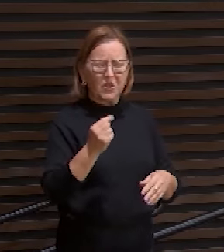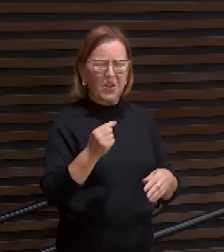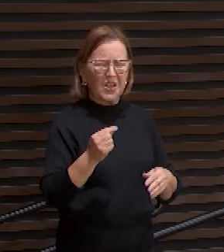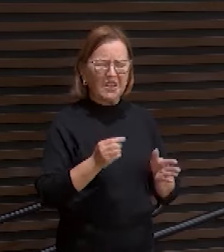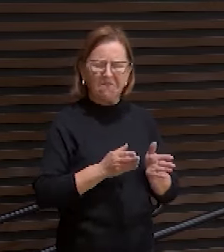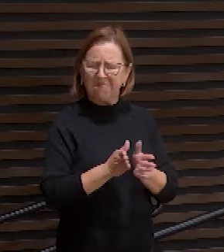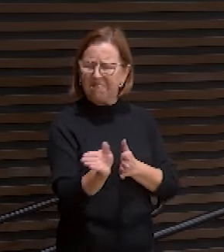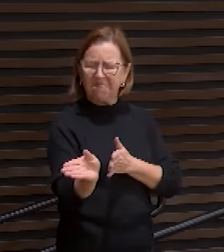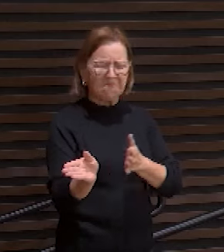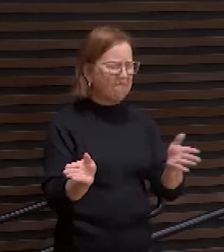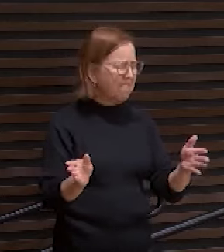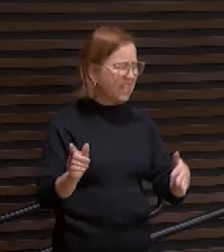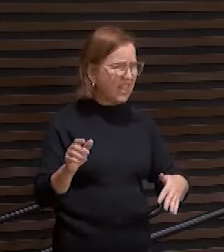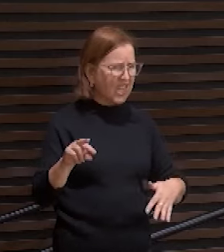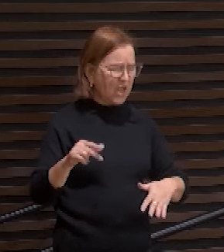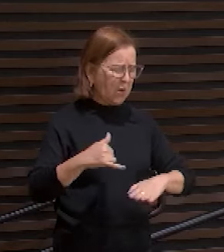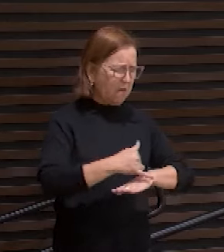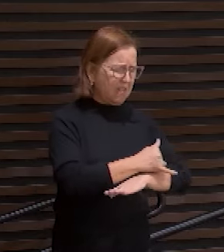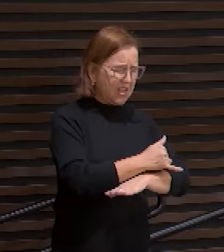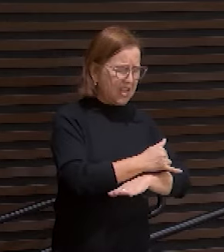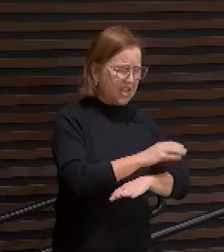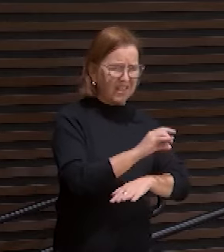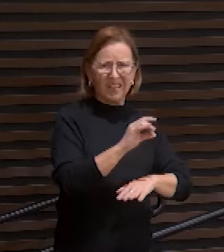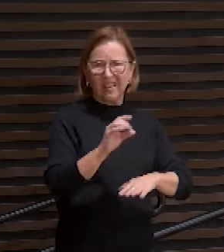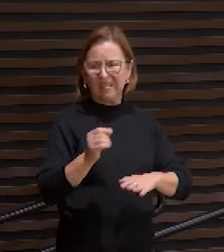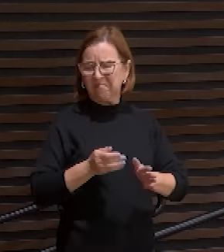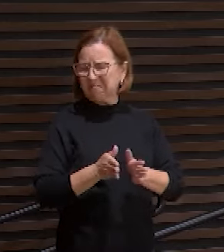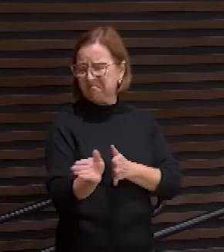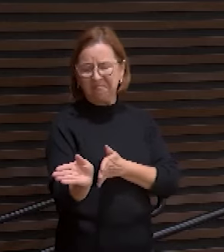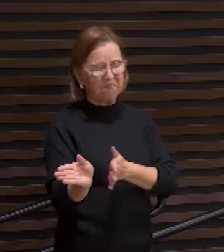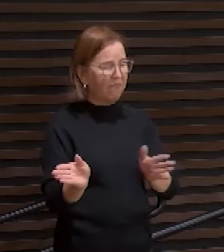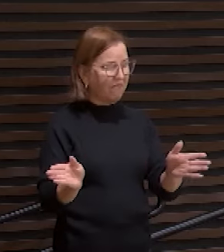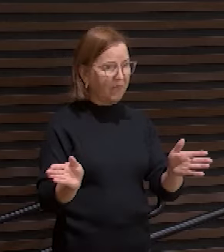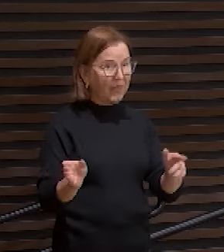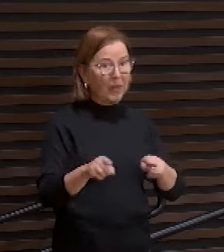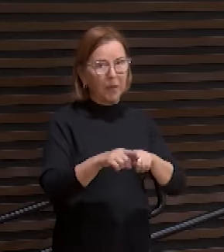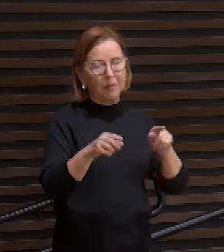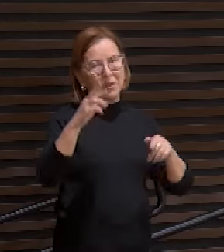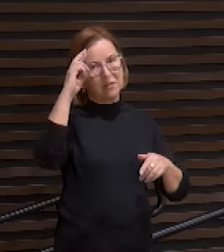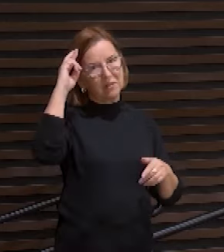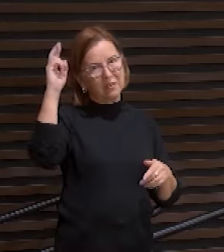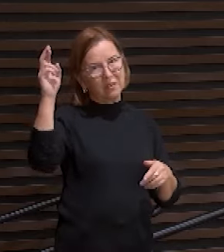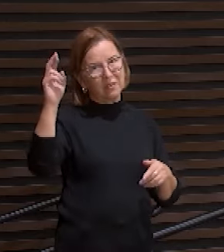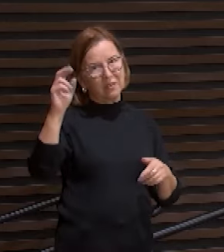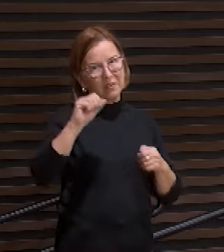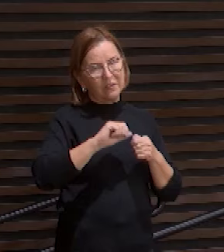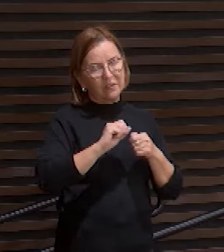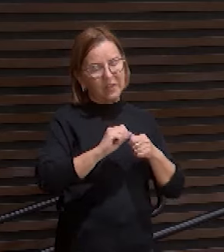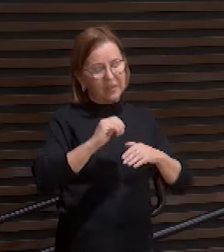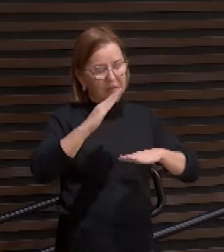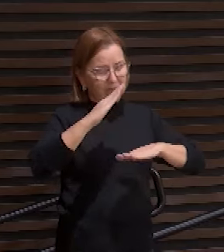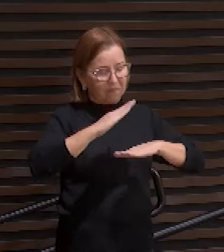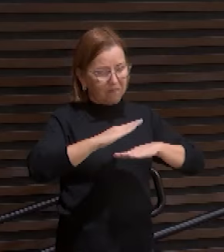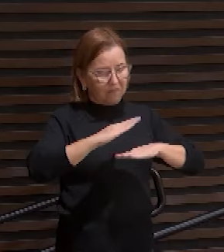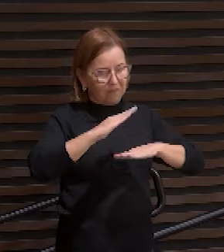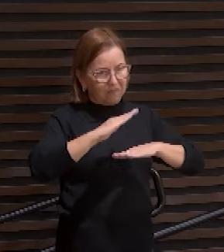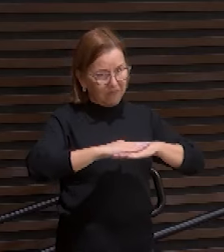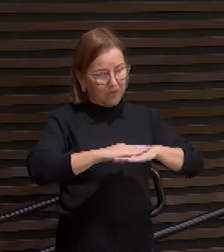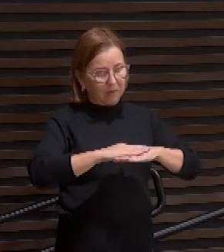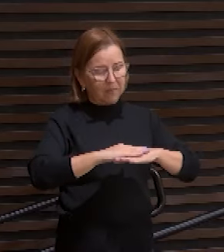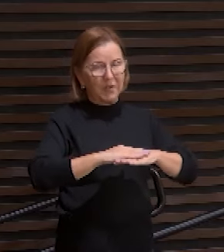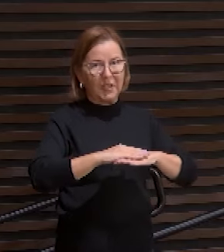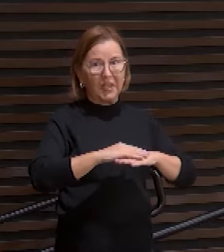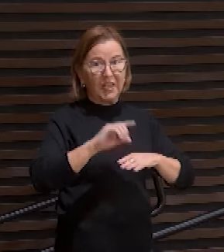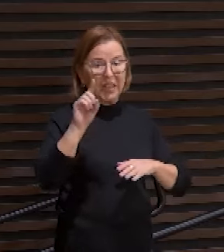desgarrados como ovelhas. Cada um se desviava pelo caminho. Mas o Senhor fez cair sobre ele a iniquidade